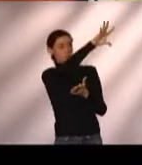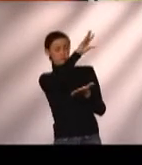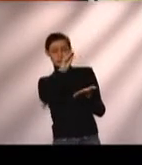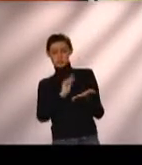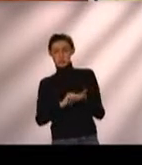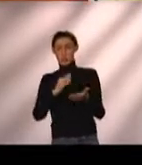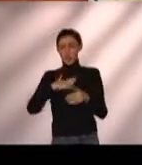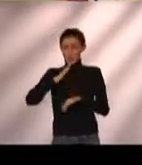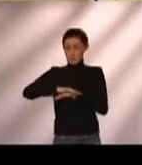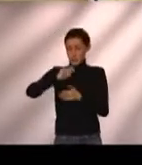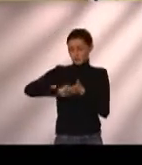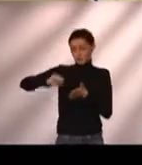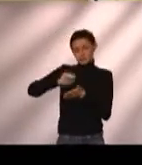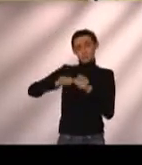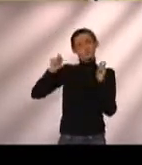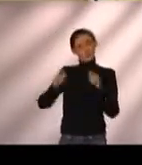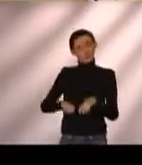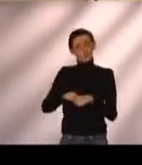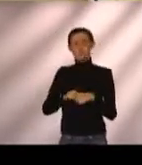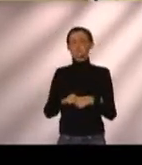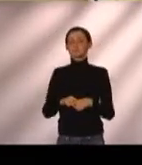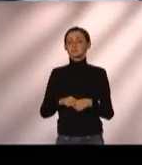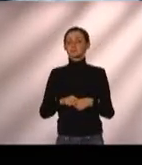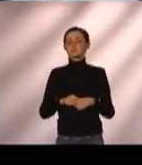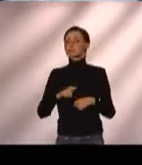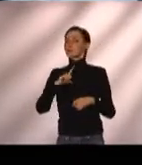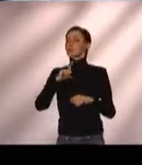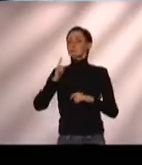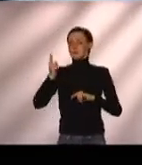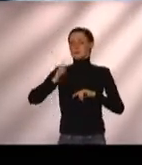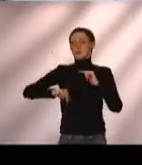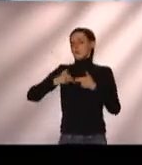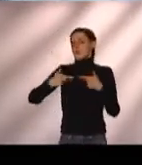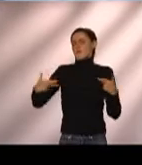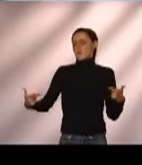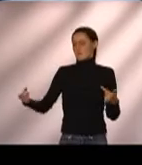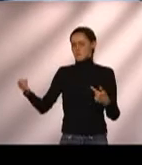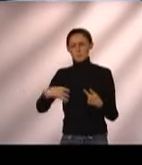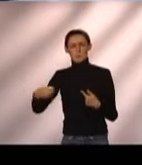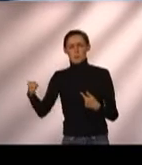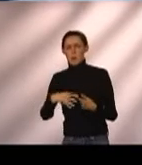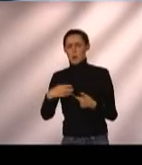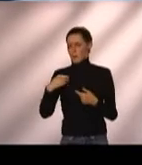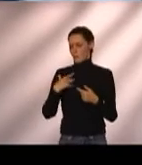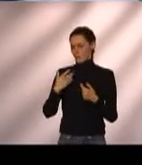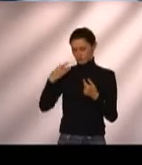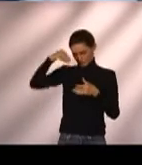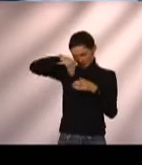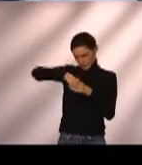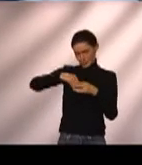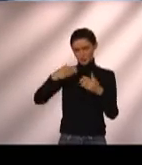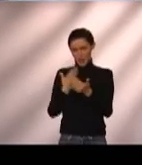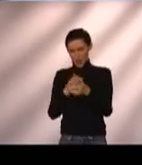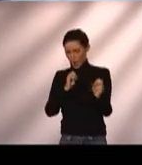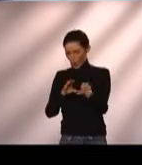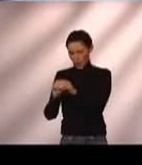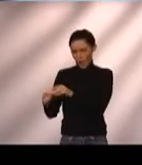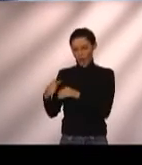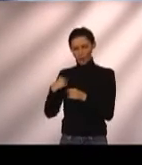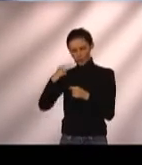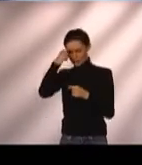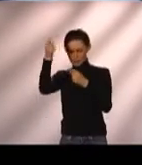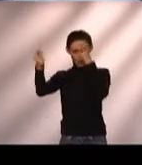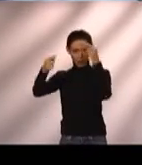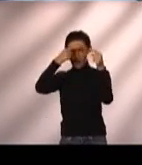E a partir disso, o aluno pode escrever também. Quanto mais ferramentas nós temos para adicionar a nossa disciplina, a nossa aula, são